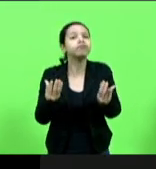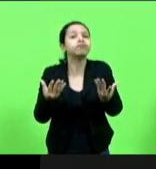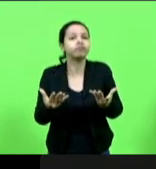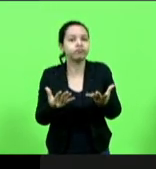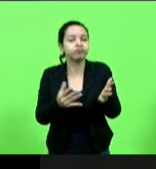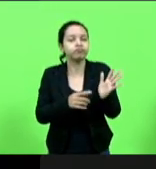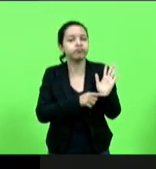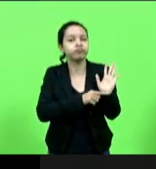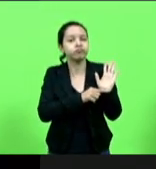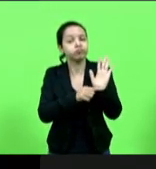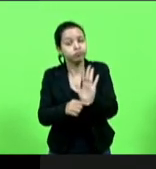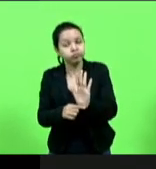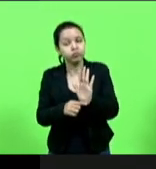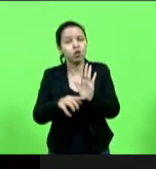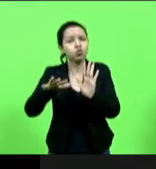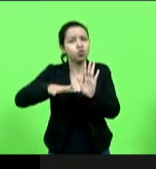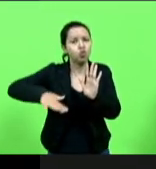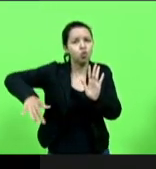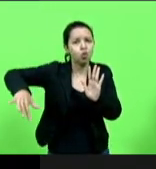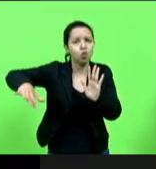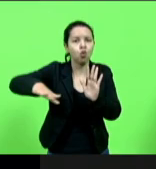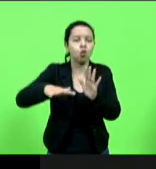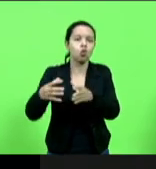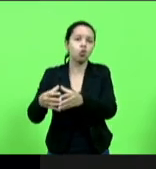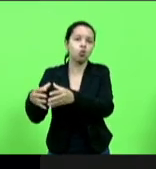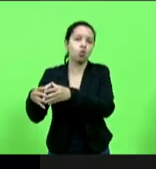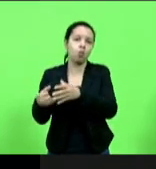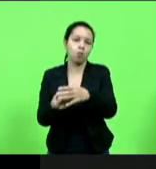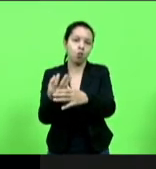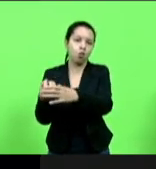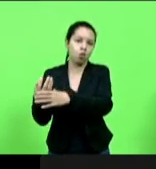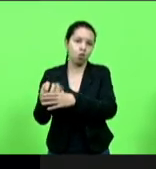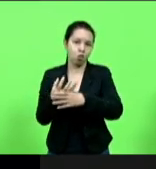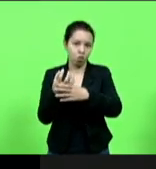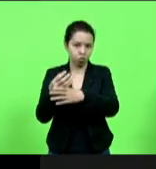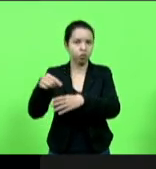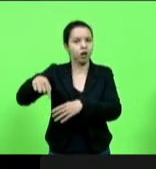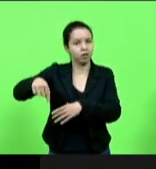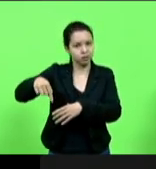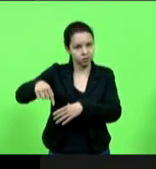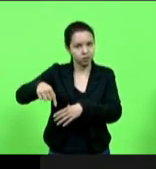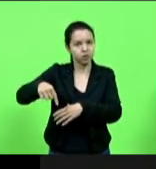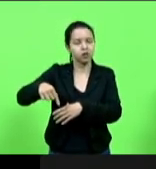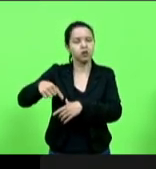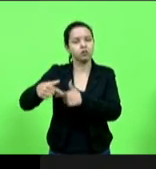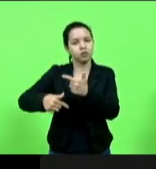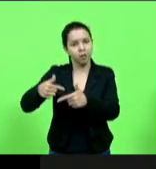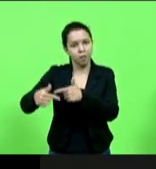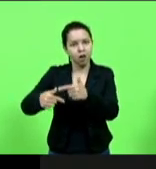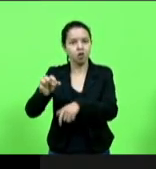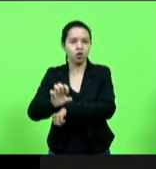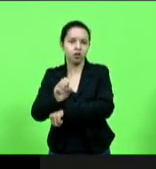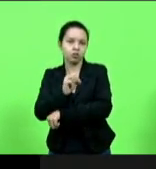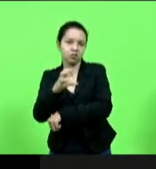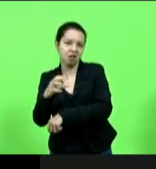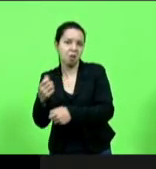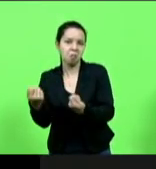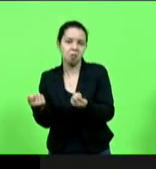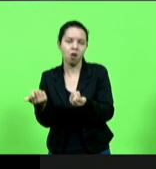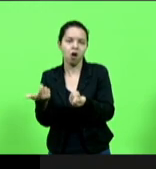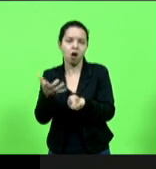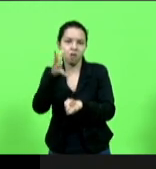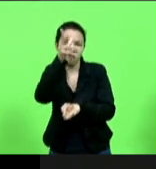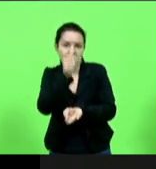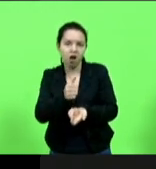todo o setor produtivo que é o nosso estado de Santa Catarina seja ele na pecuária de corte na pecuária de